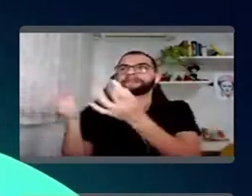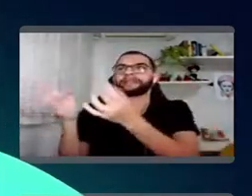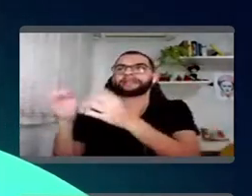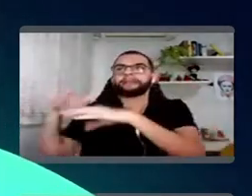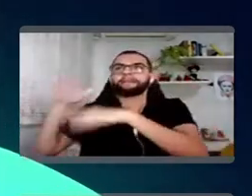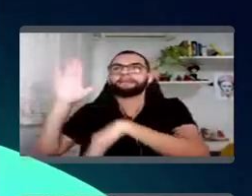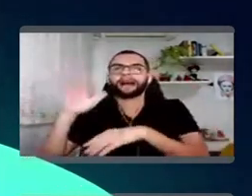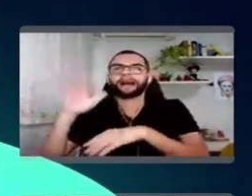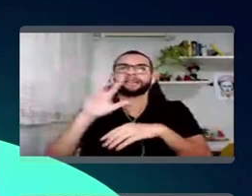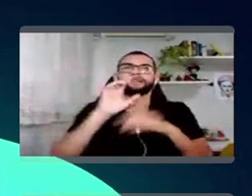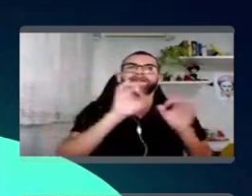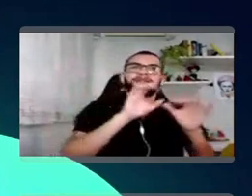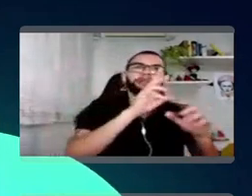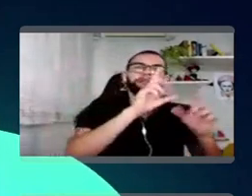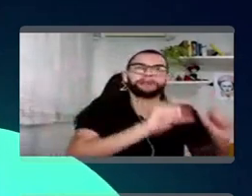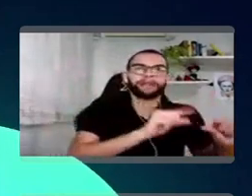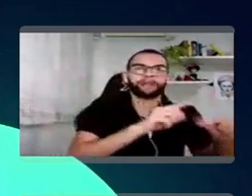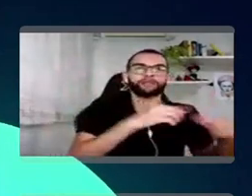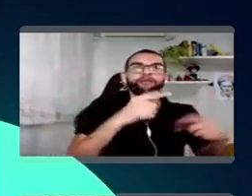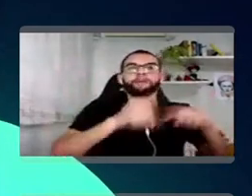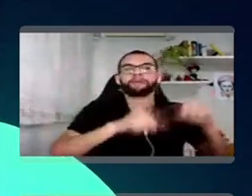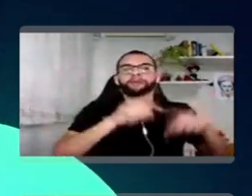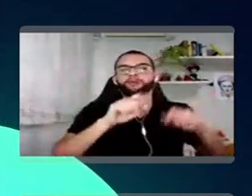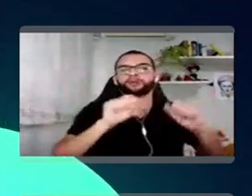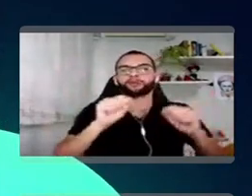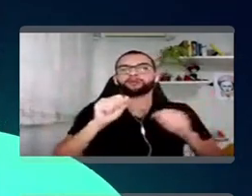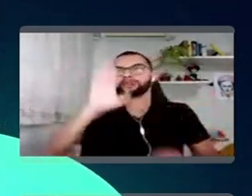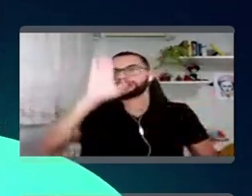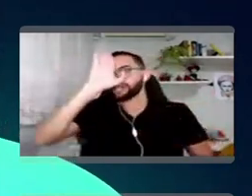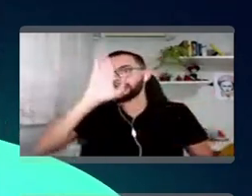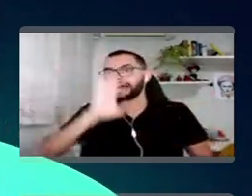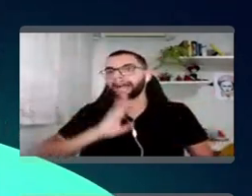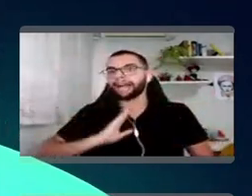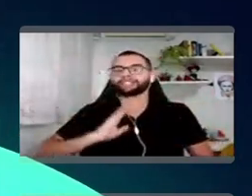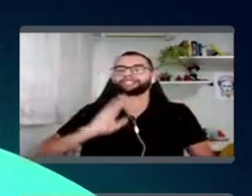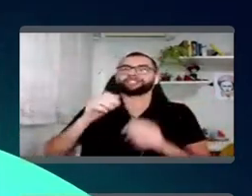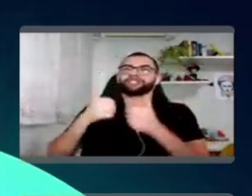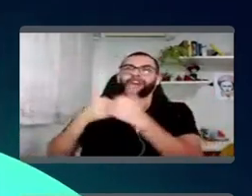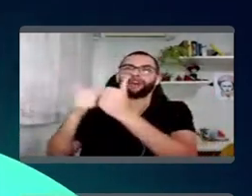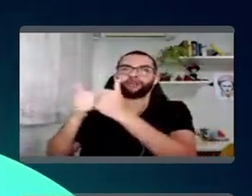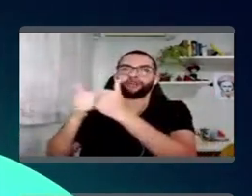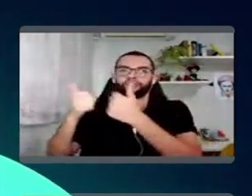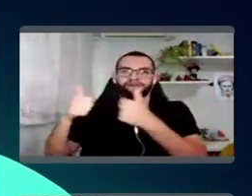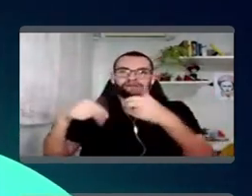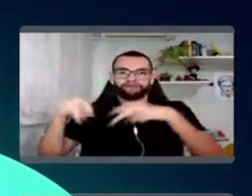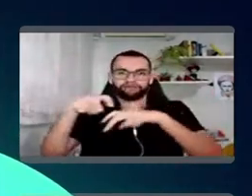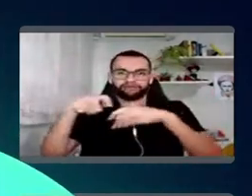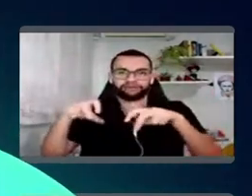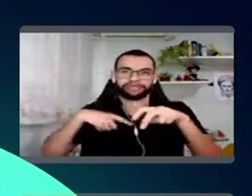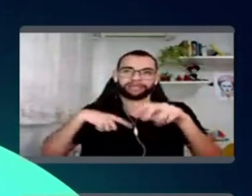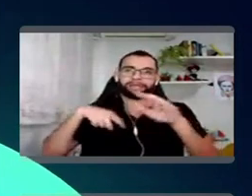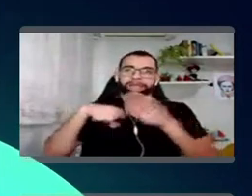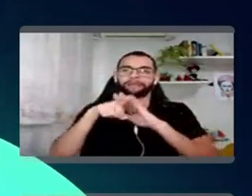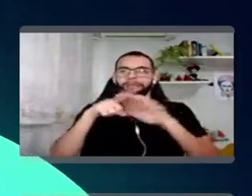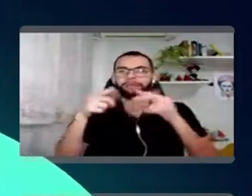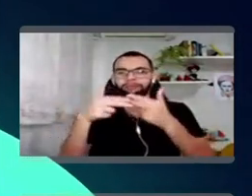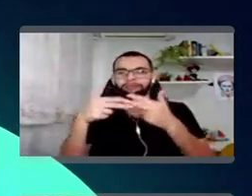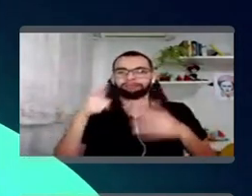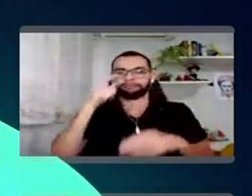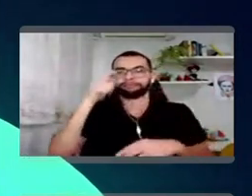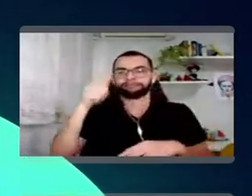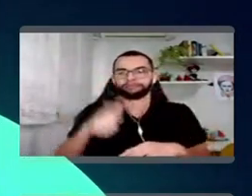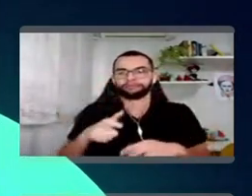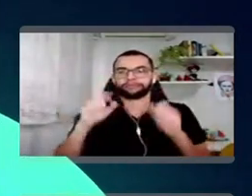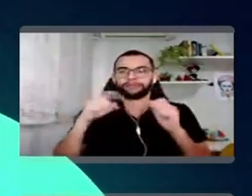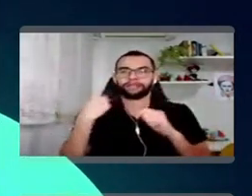Qual será que é o produto que eu tenho que fazer uma campanha de frate grátis, né? Qual a região do Brasil que eu tenho que fazer, né? E por aí vai, tem um monte de perguntas e respostas